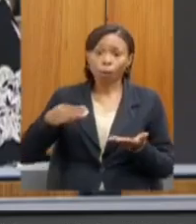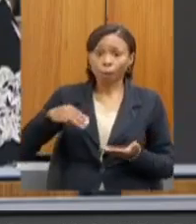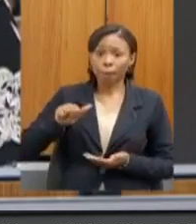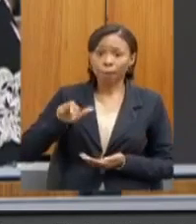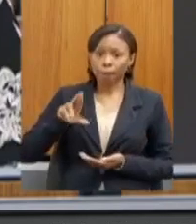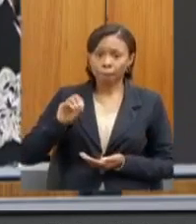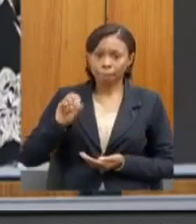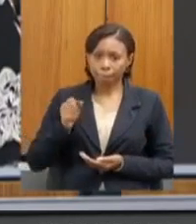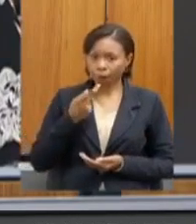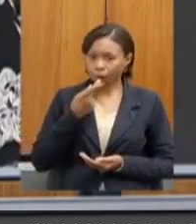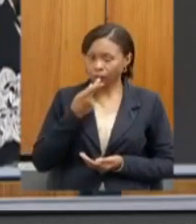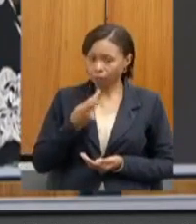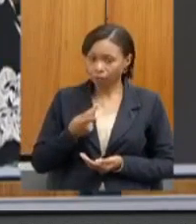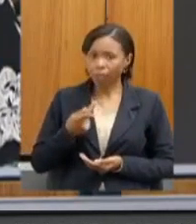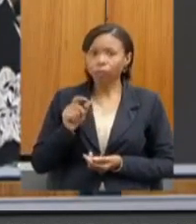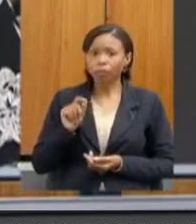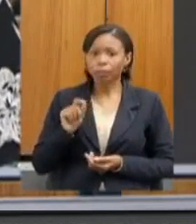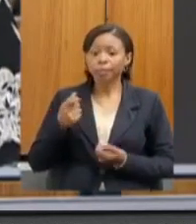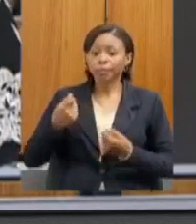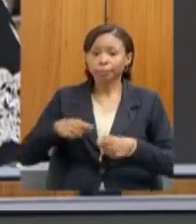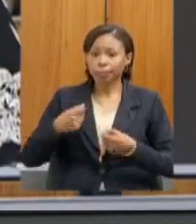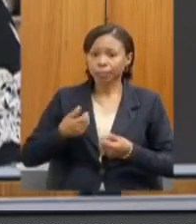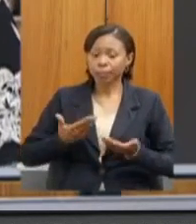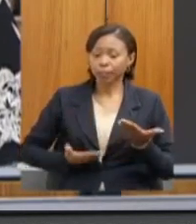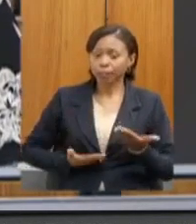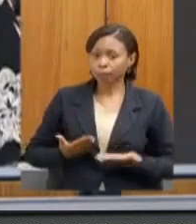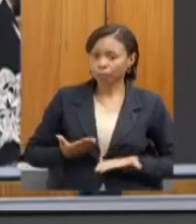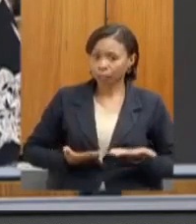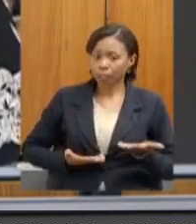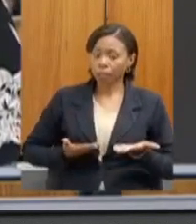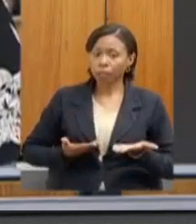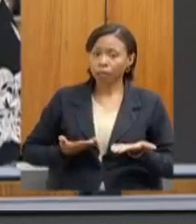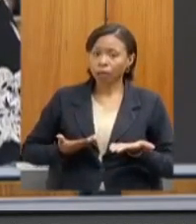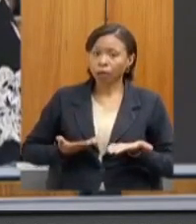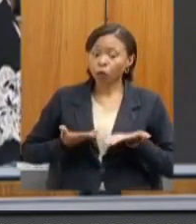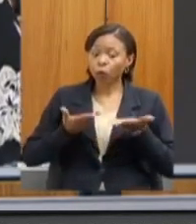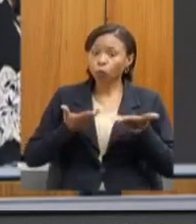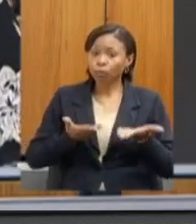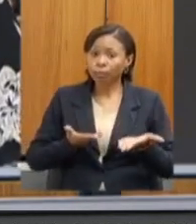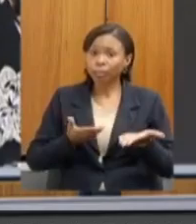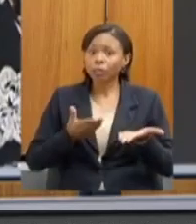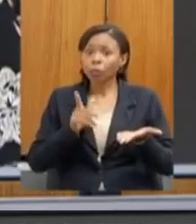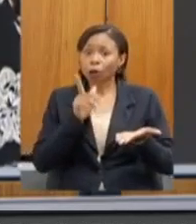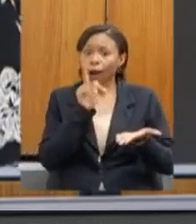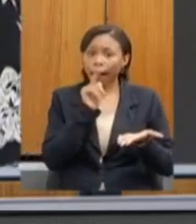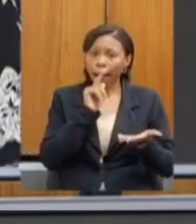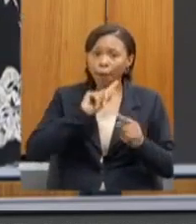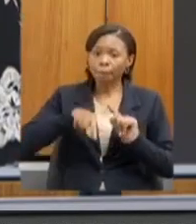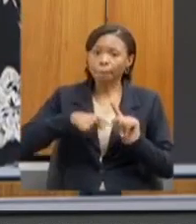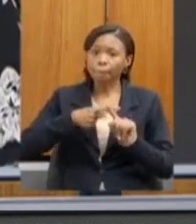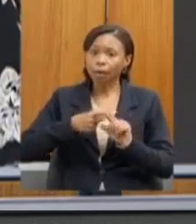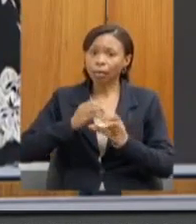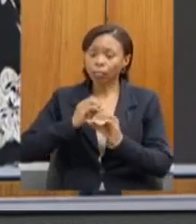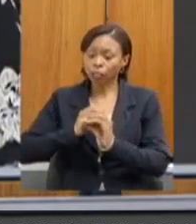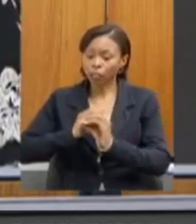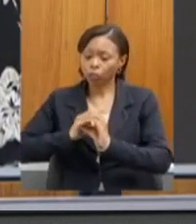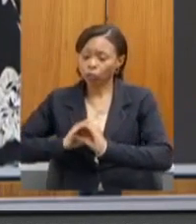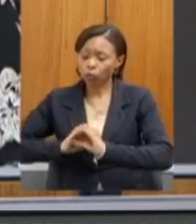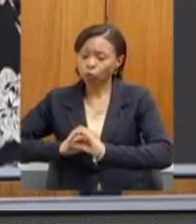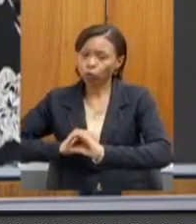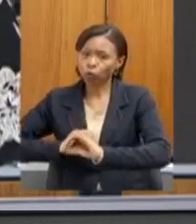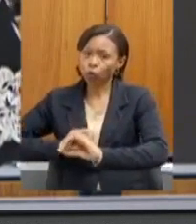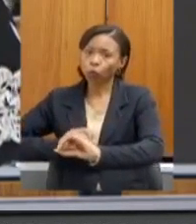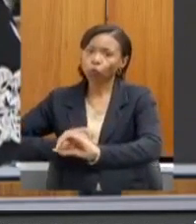da necessidade de prestação de serviço concomitante de água e esgoto. Nós não podemos deixar o esgoto para trás, como